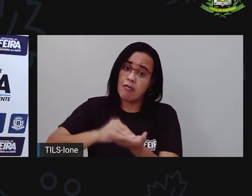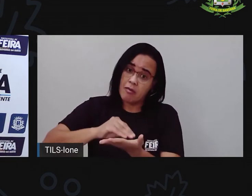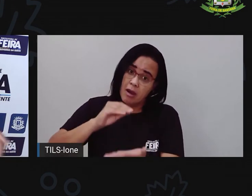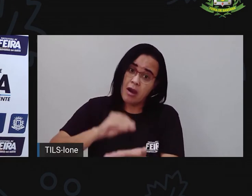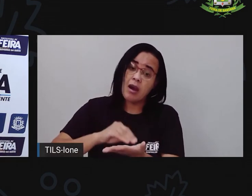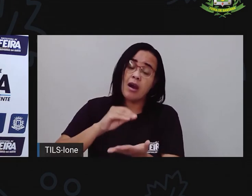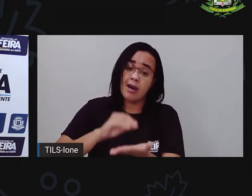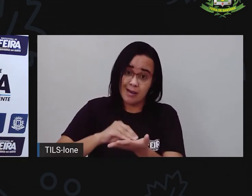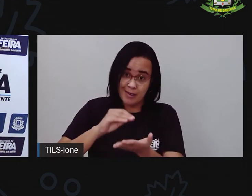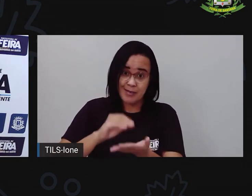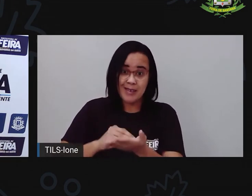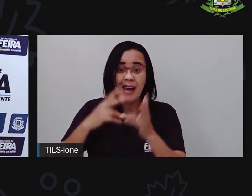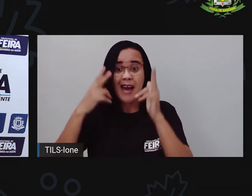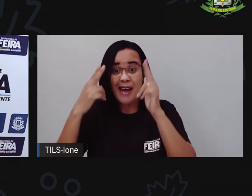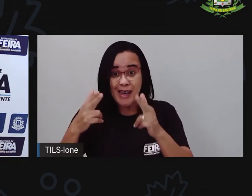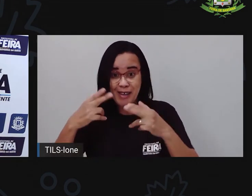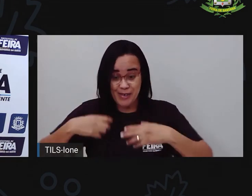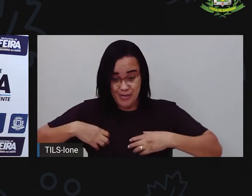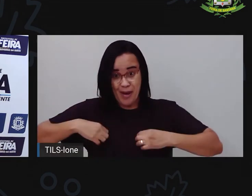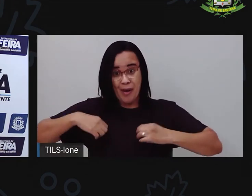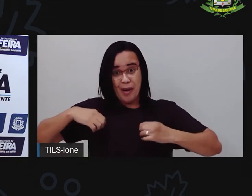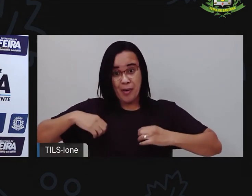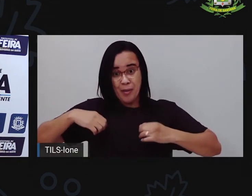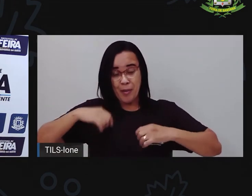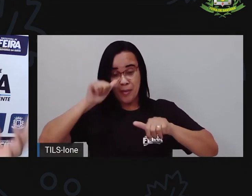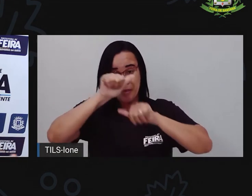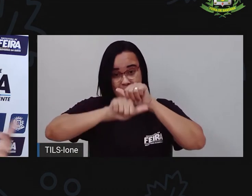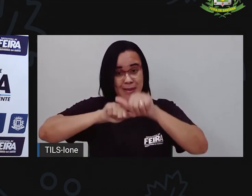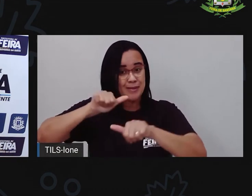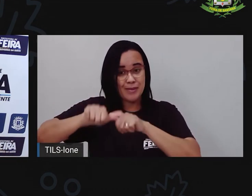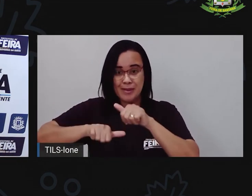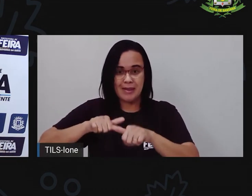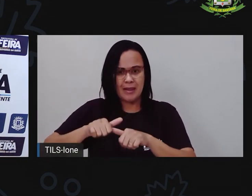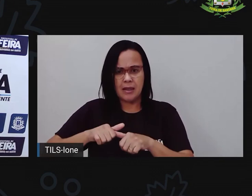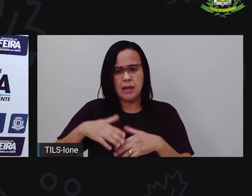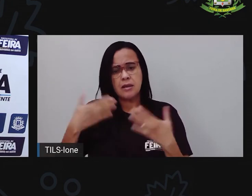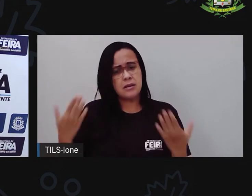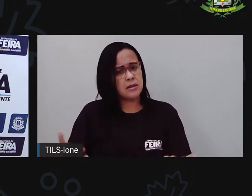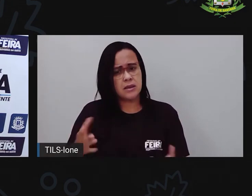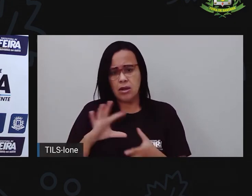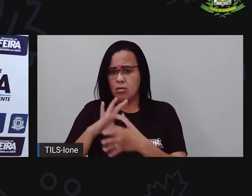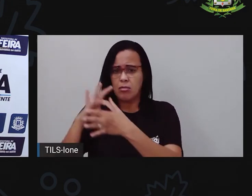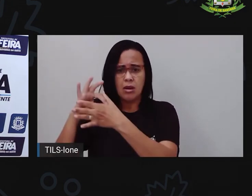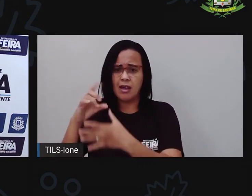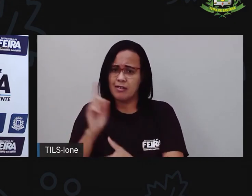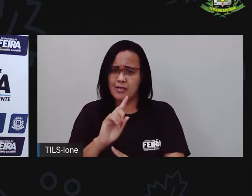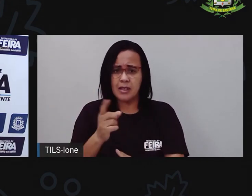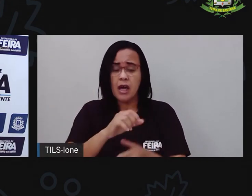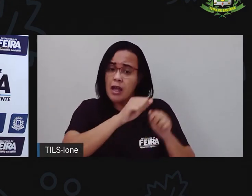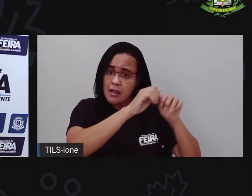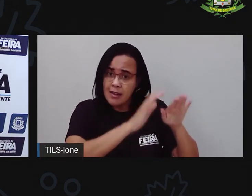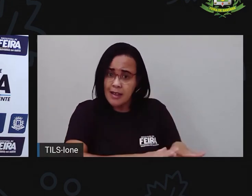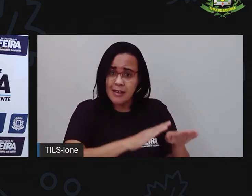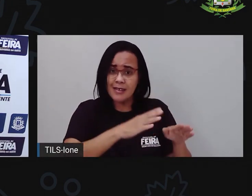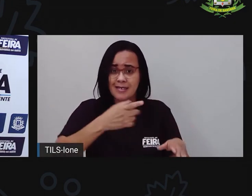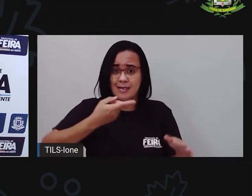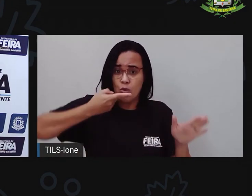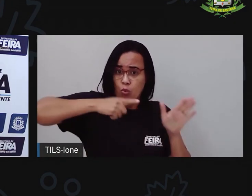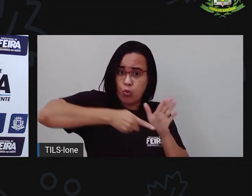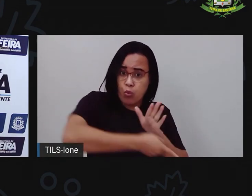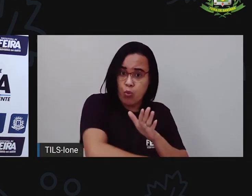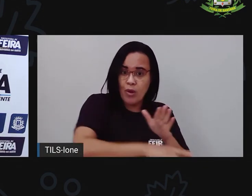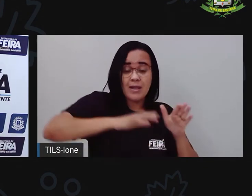para aqueles bichinhos se vestirem, né? Então, não levem para casa. É bonito. A Pró sabe que é bonito,